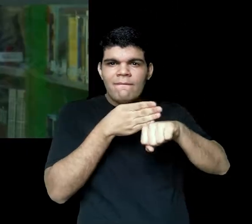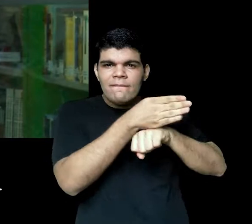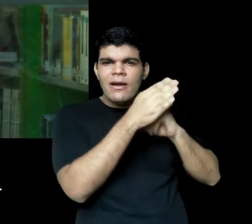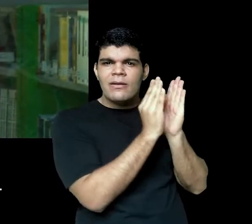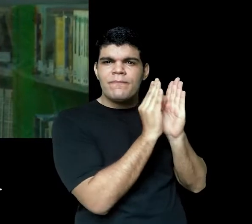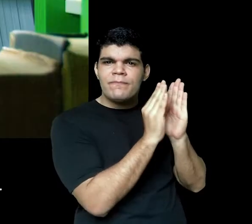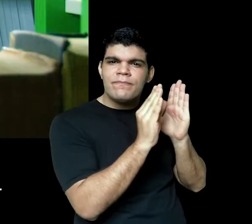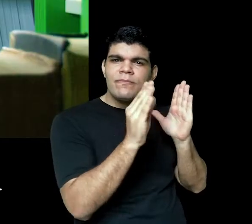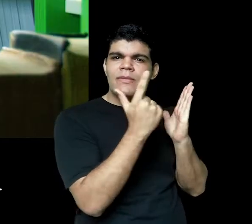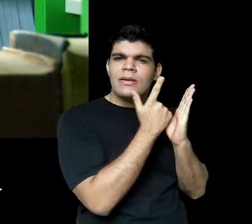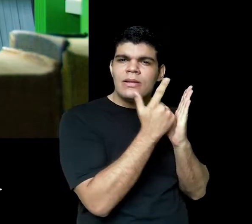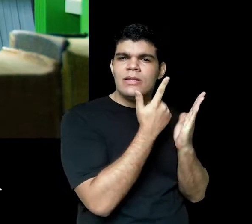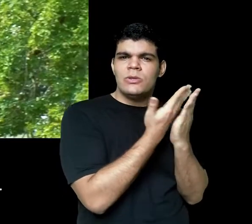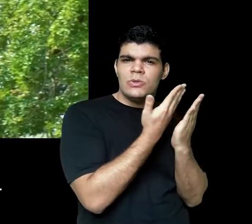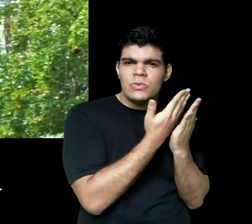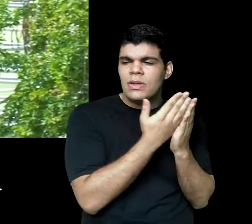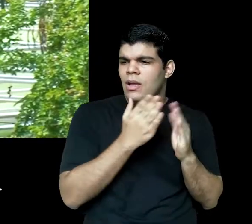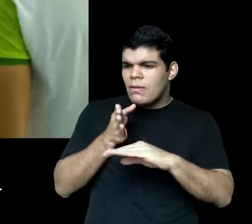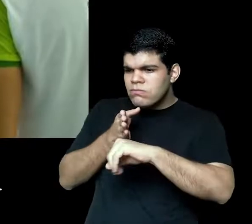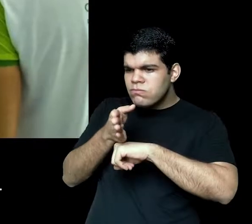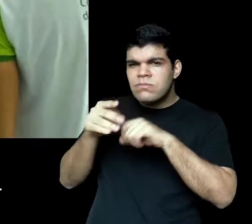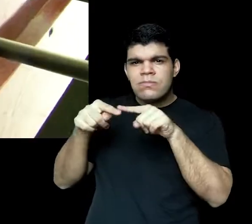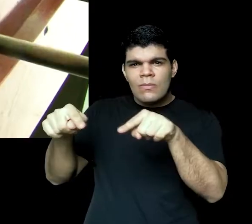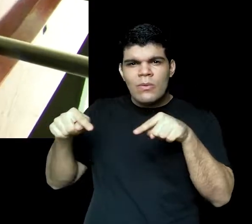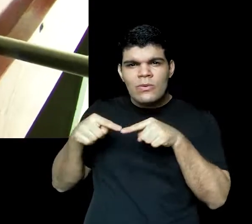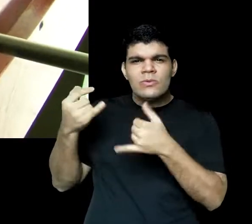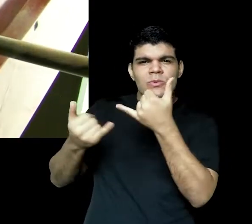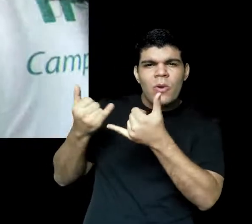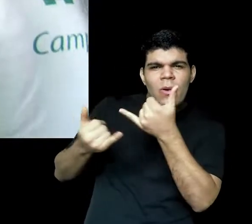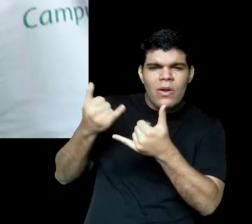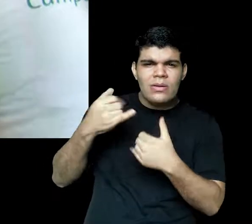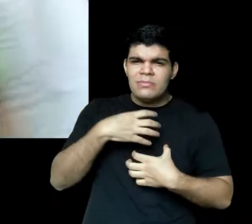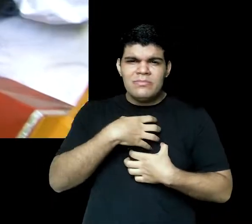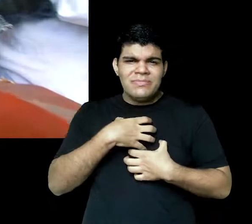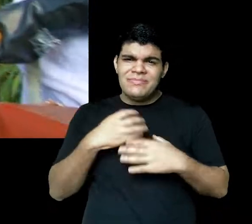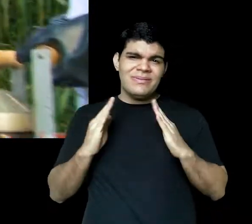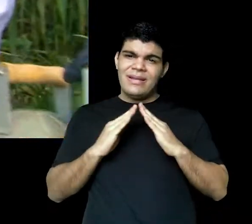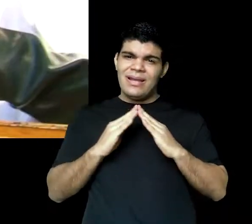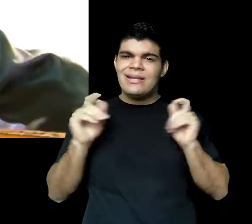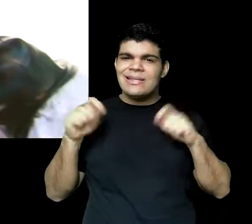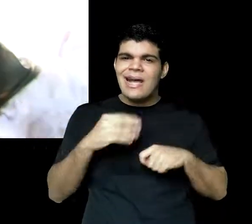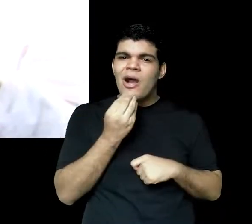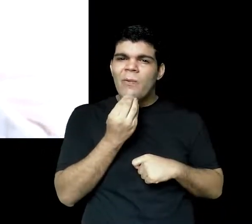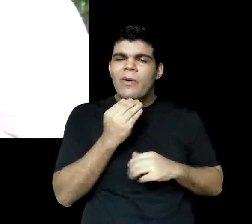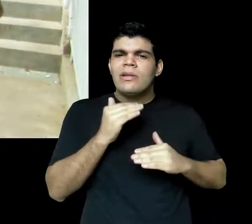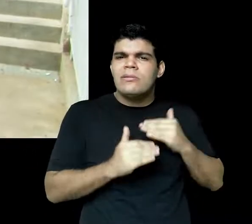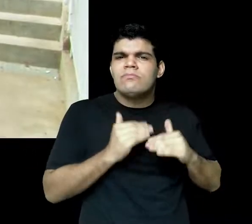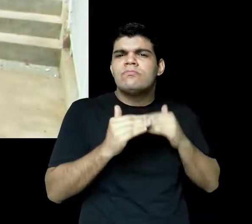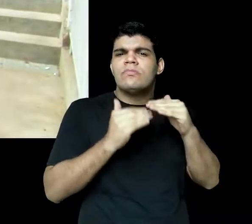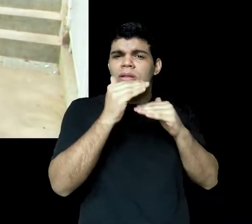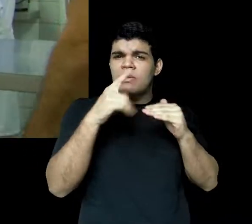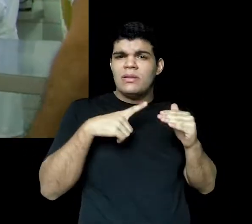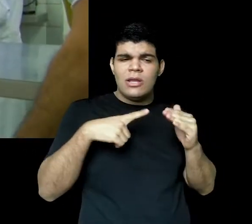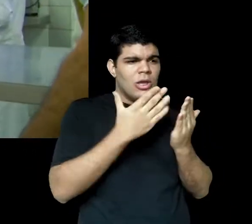colégio, a gente sempre frequenta a biblioteca, sala de jogos. Eu me sinto em casa. Por aqui a gente tem a oportunidade de crescimento. Você sempre